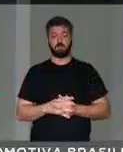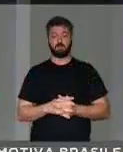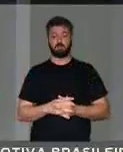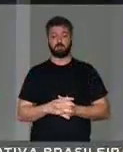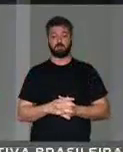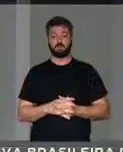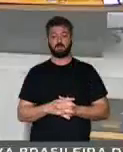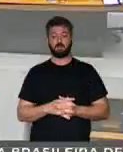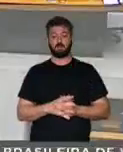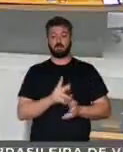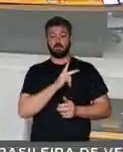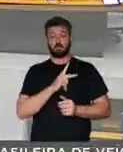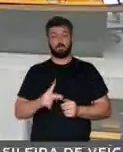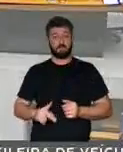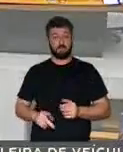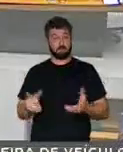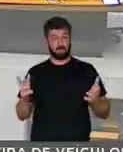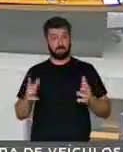Senhor presidente,